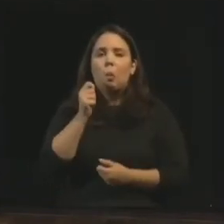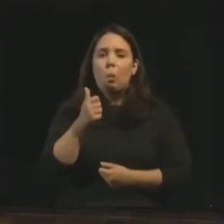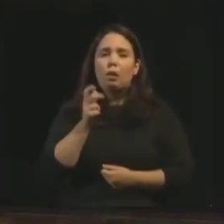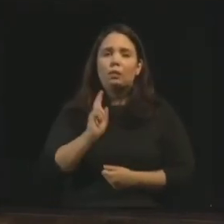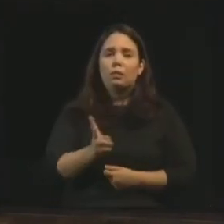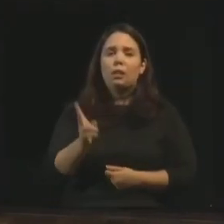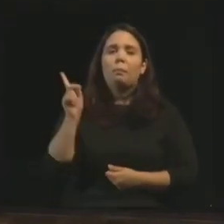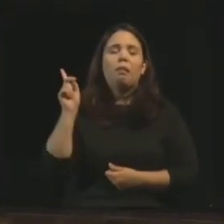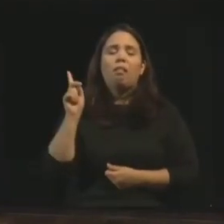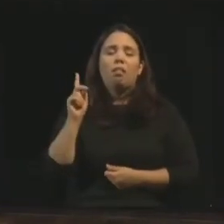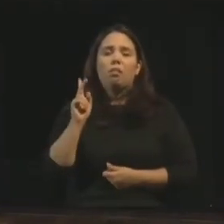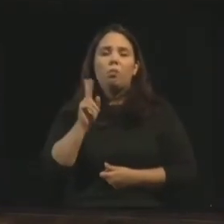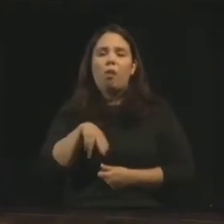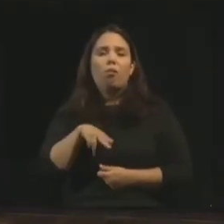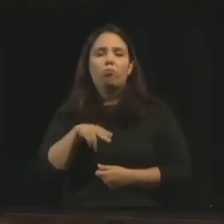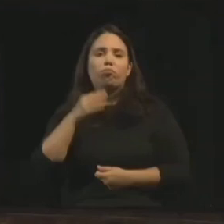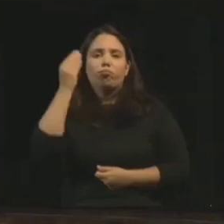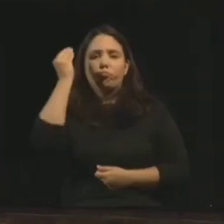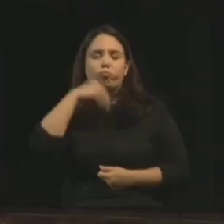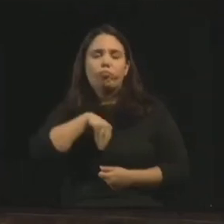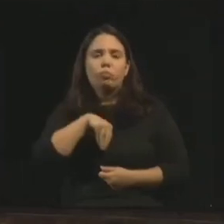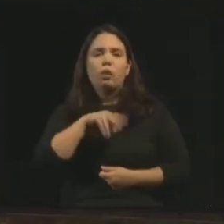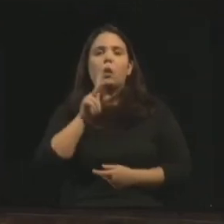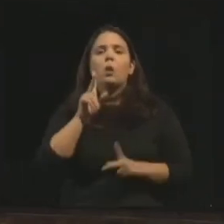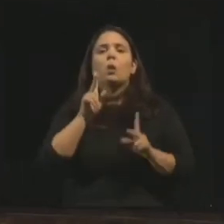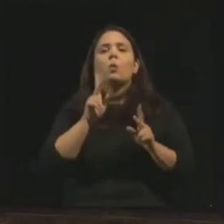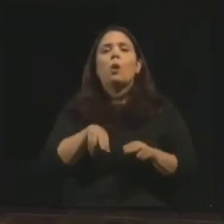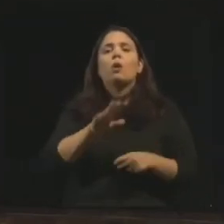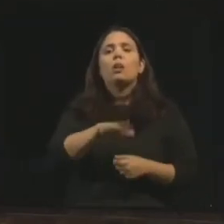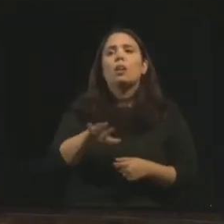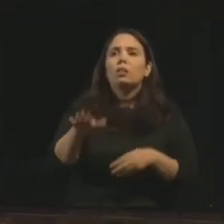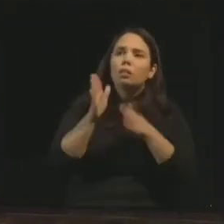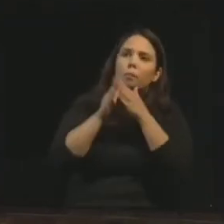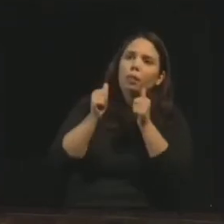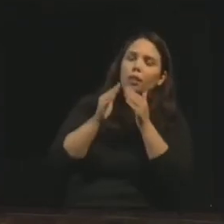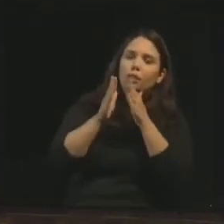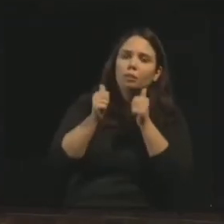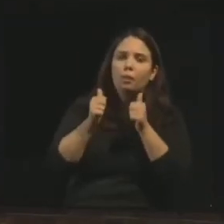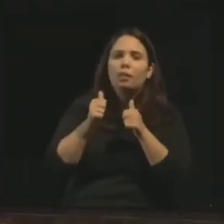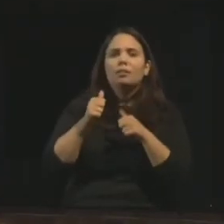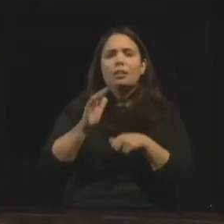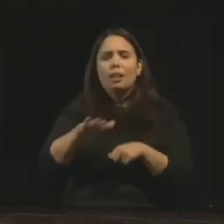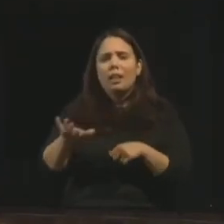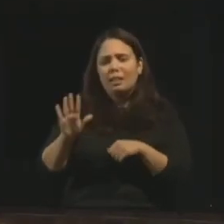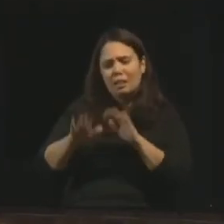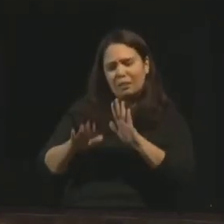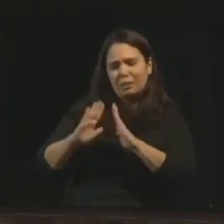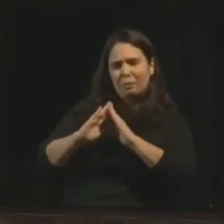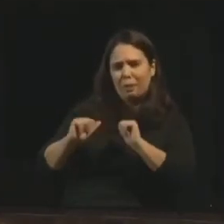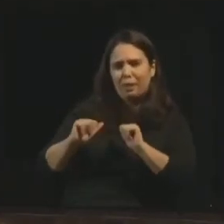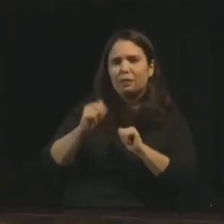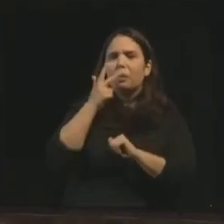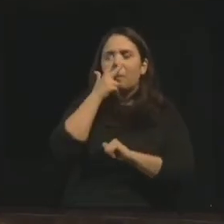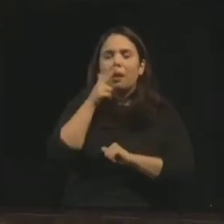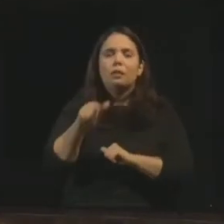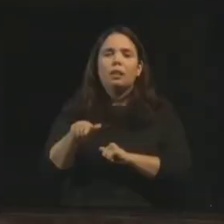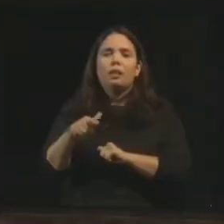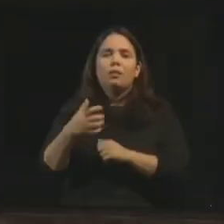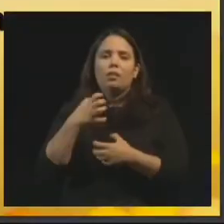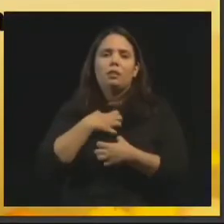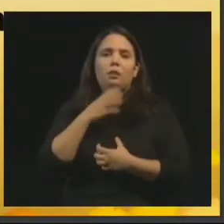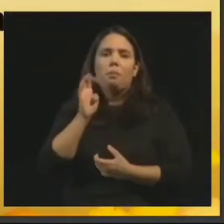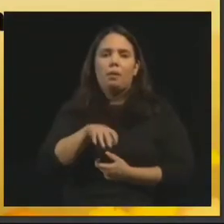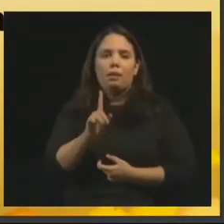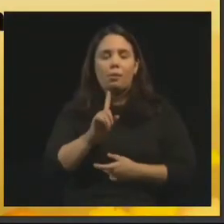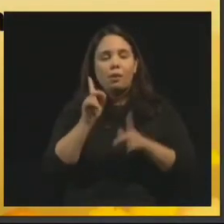recusam, como se recusa a criança a satisfação de um pedido inconsiderado, que na criança, muitas vezes, pede coisas que a gente sabe que não fará bem para elas. E aí